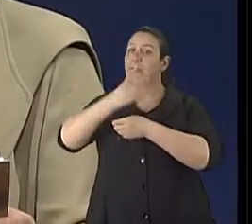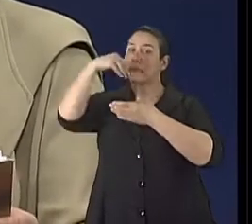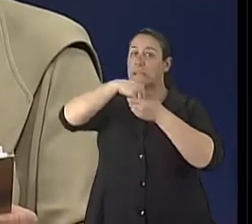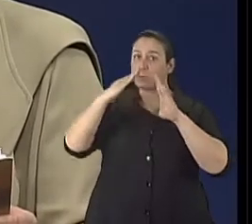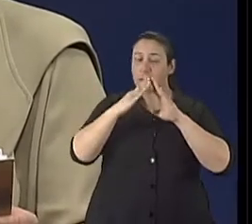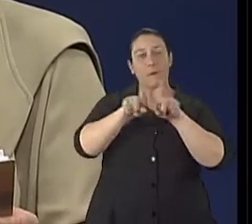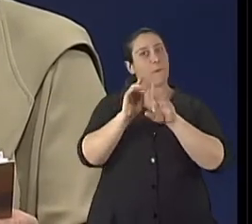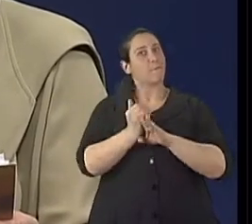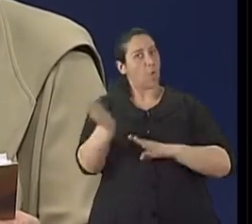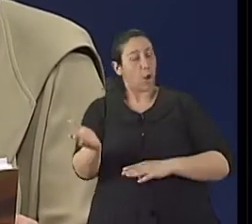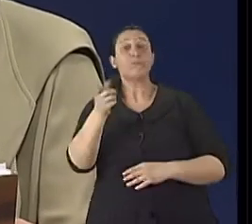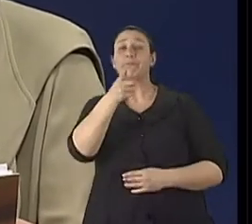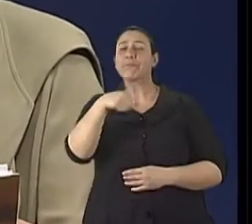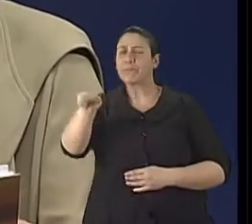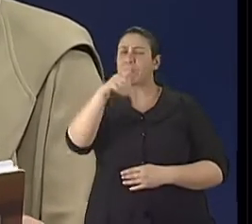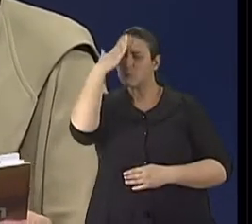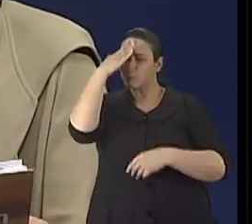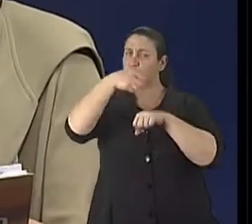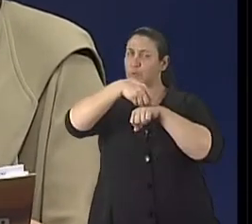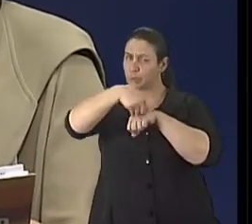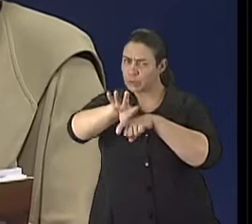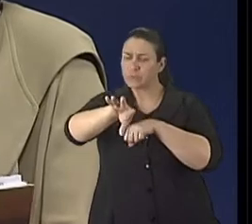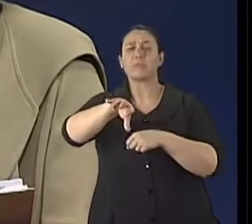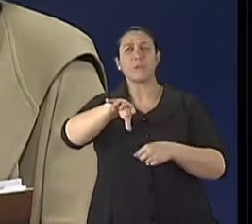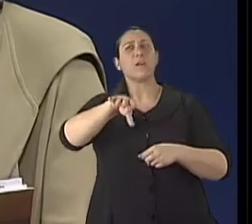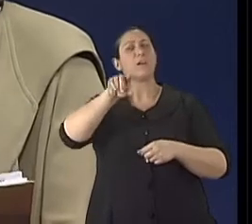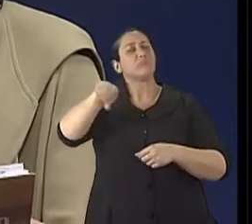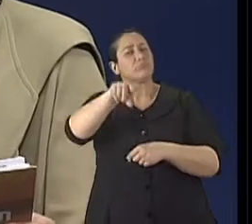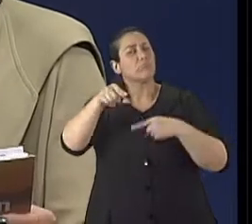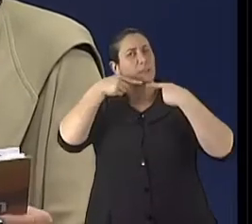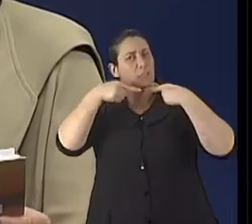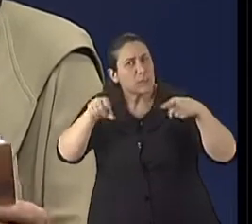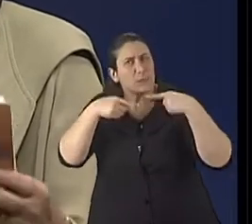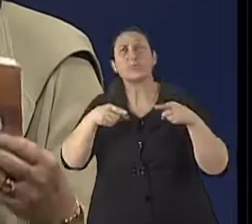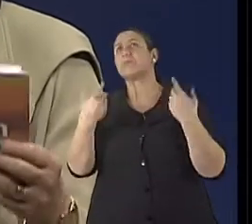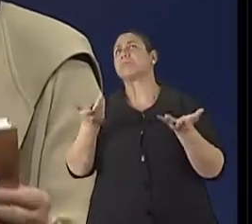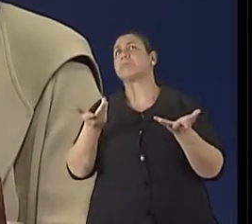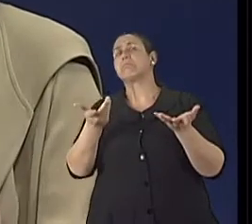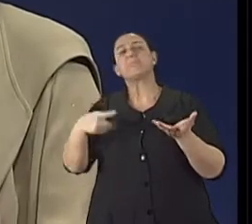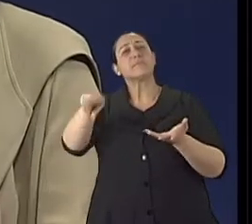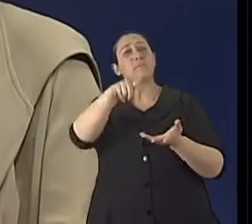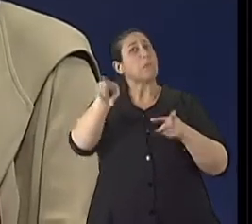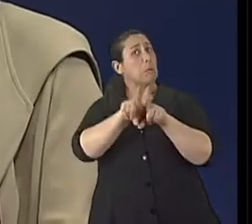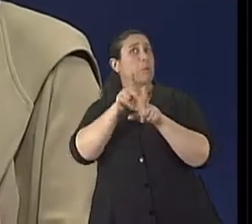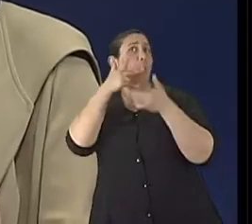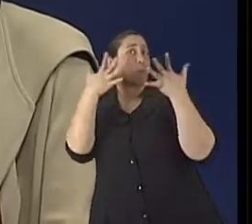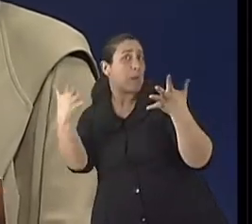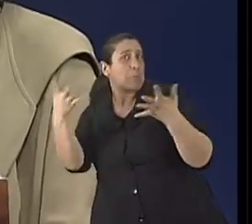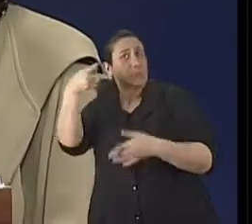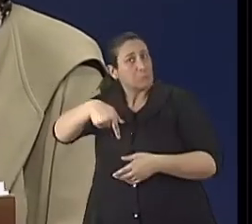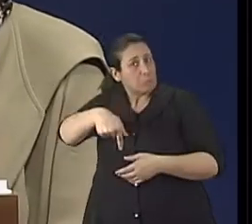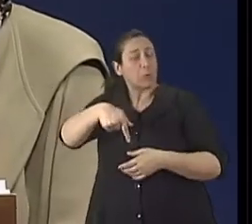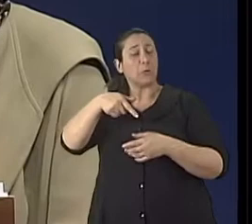Pois é, mas vocês sabem que a sua sugestão, a sua crítica, o seu elogio é muito importante para